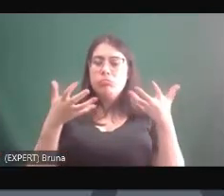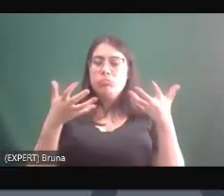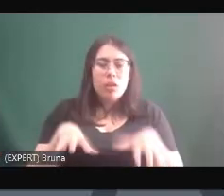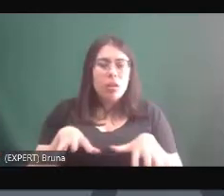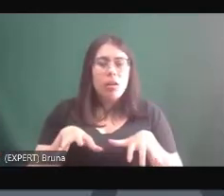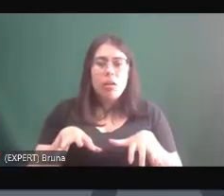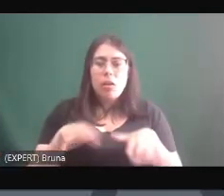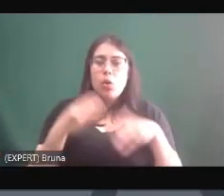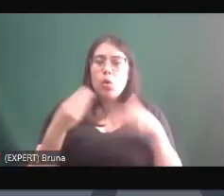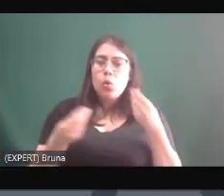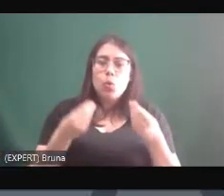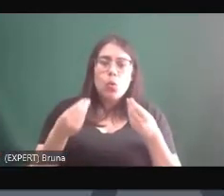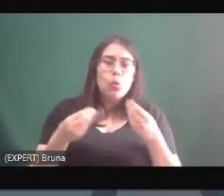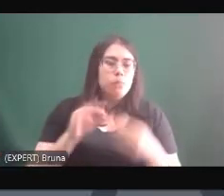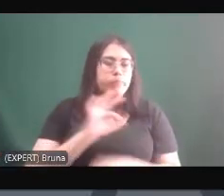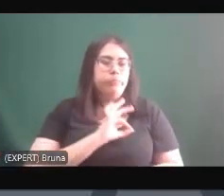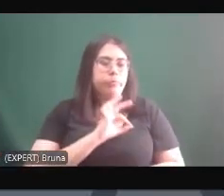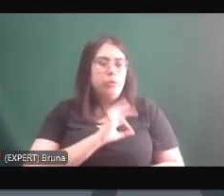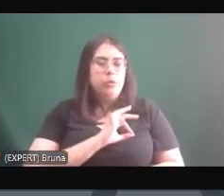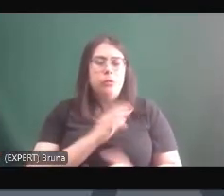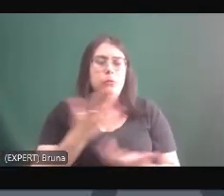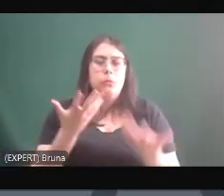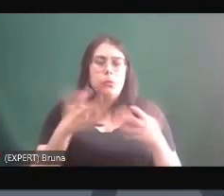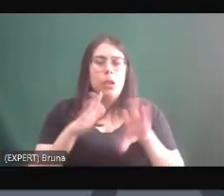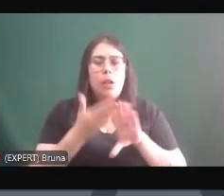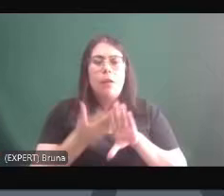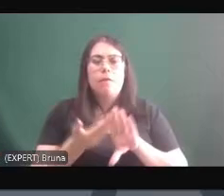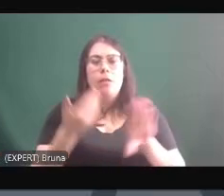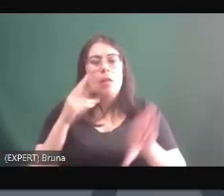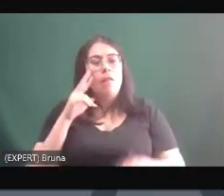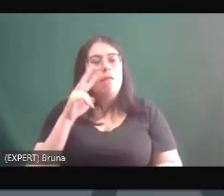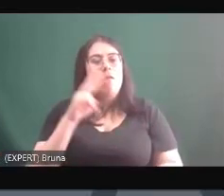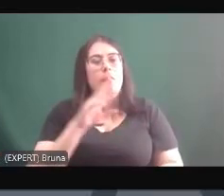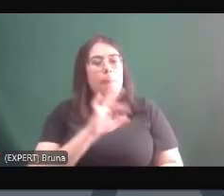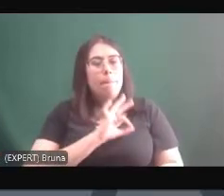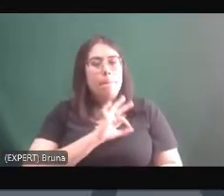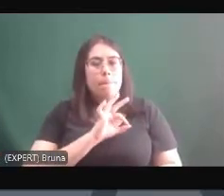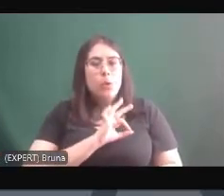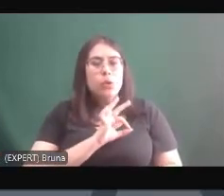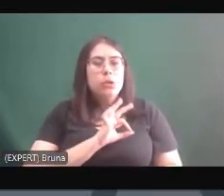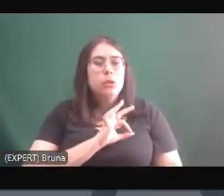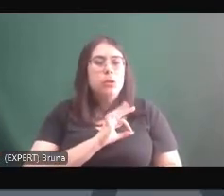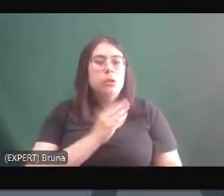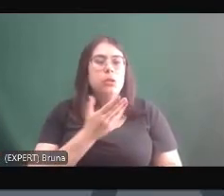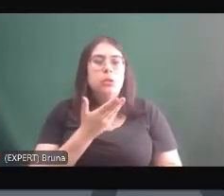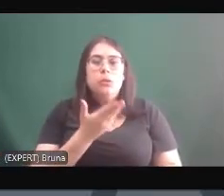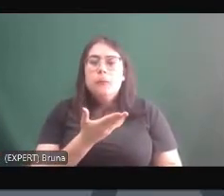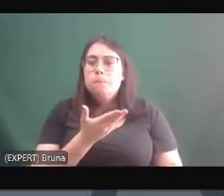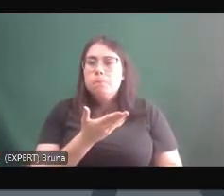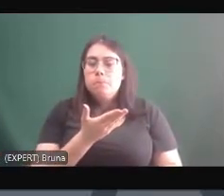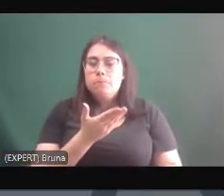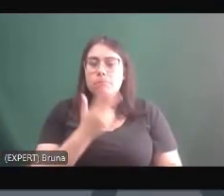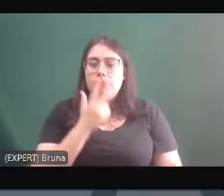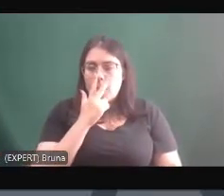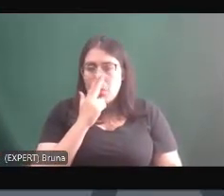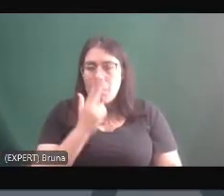lidar com polícia né envia a polícia de uma forma talvez